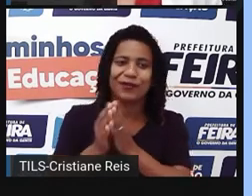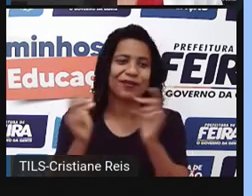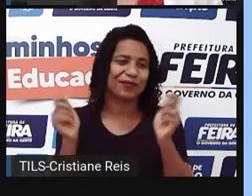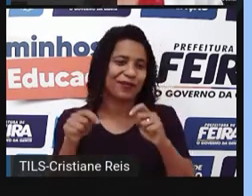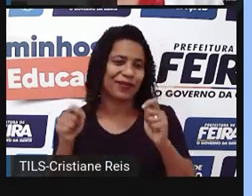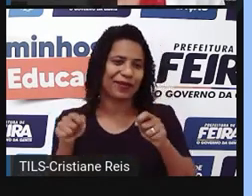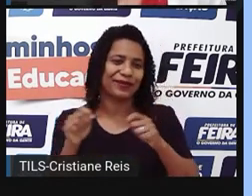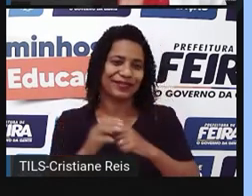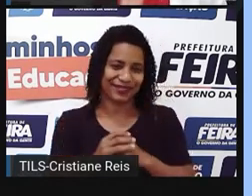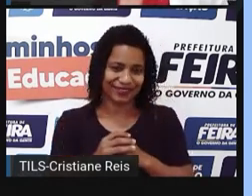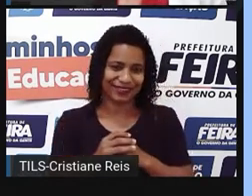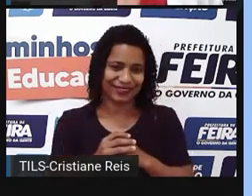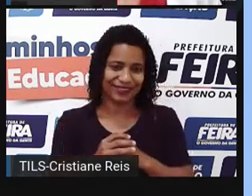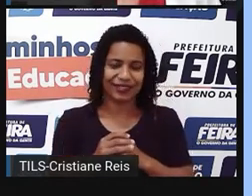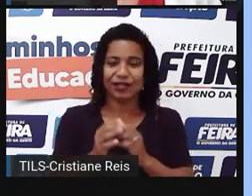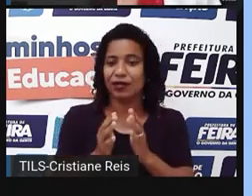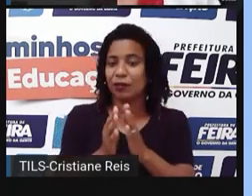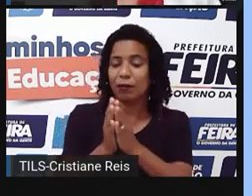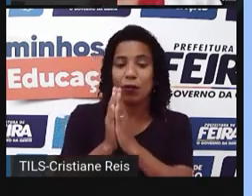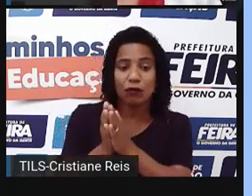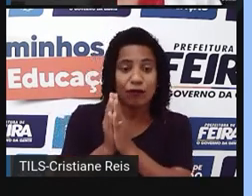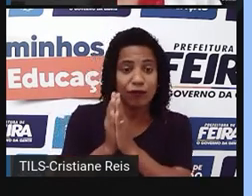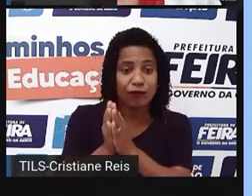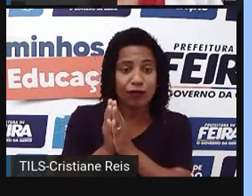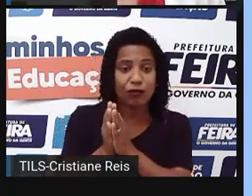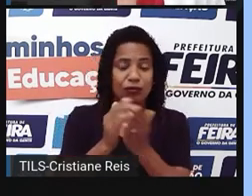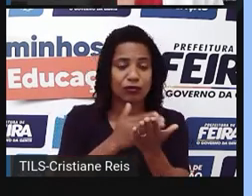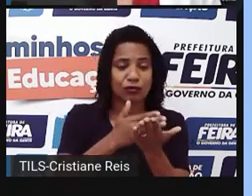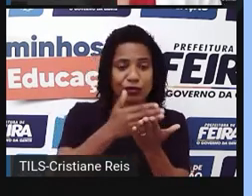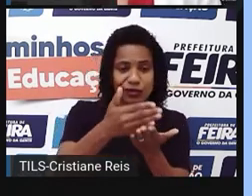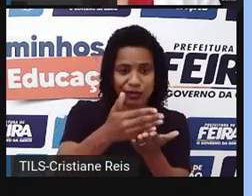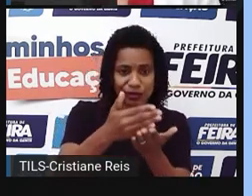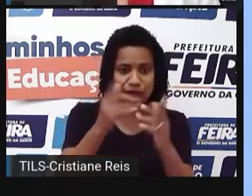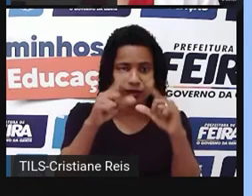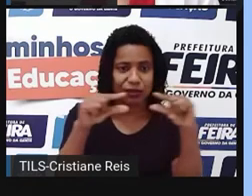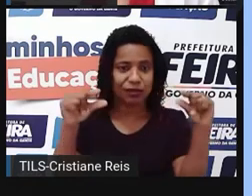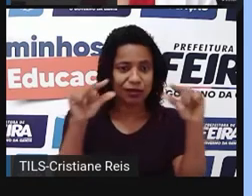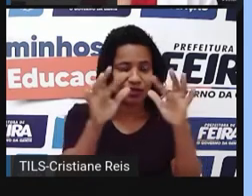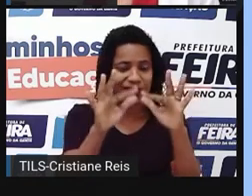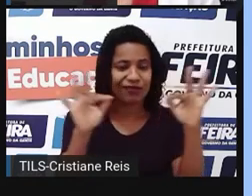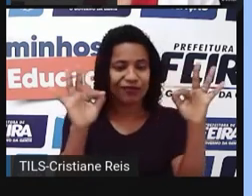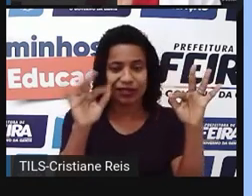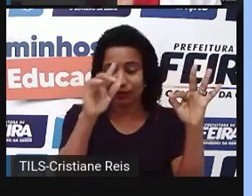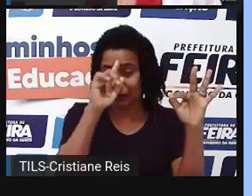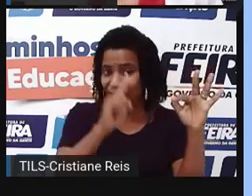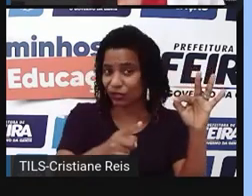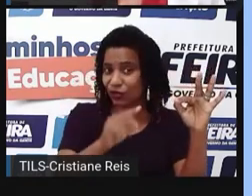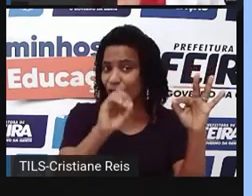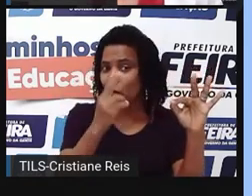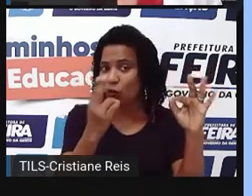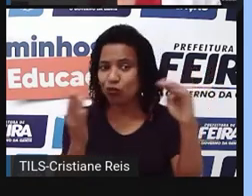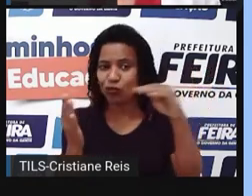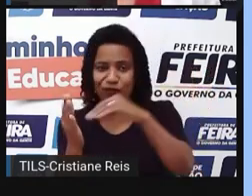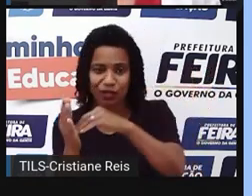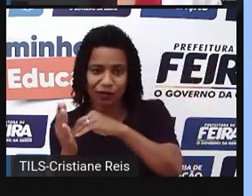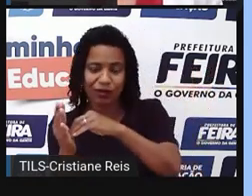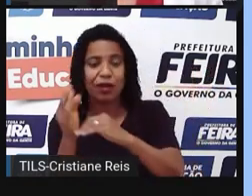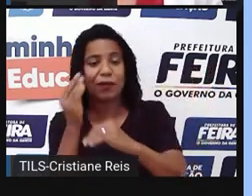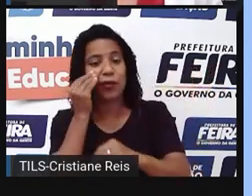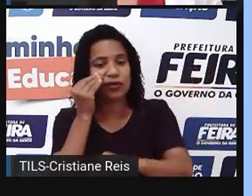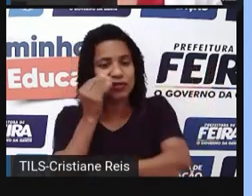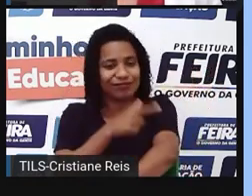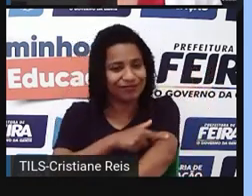pode utilizar no início ou no final de frases, no imperativo, que vai deixar também a nossa fala mais educada.